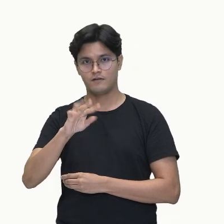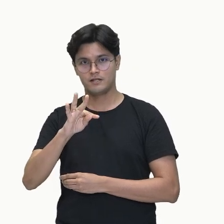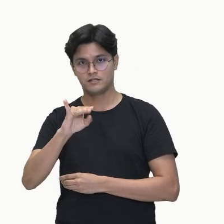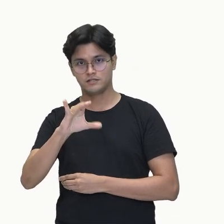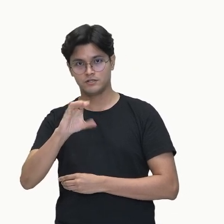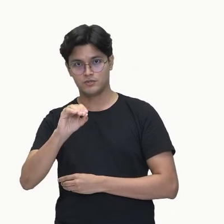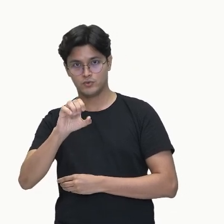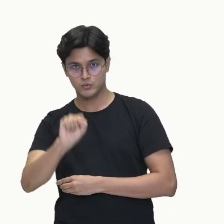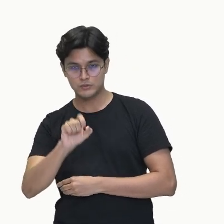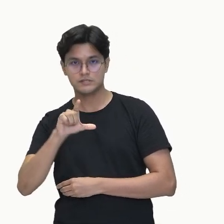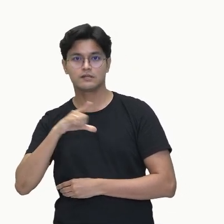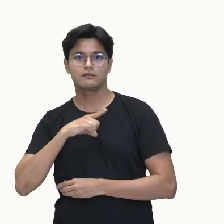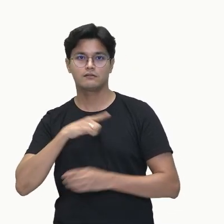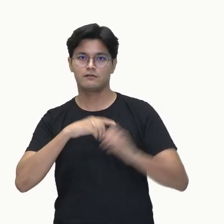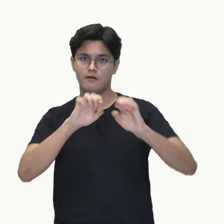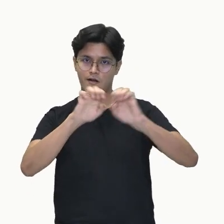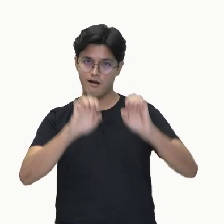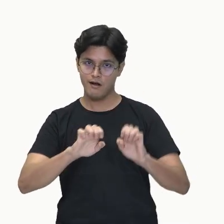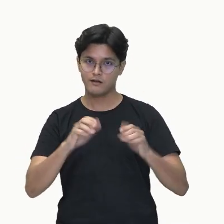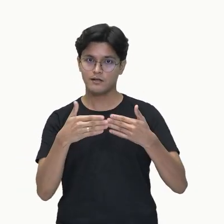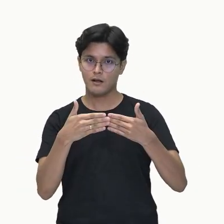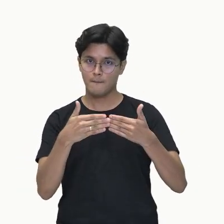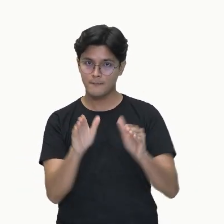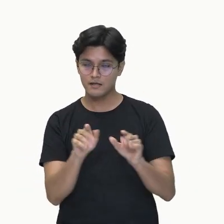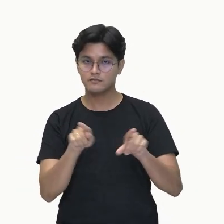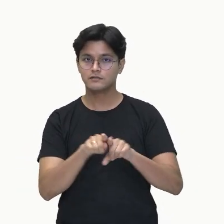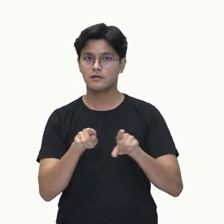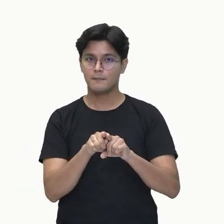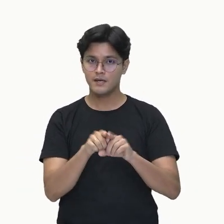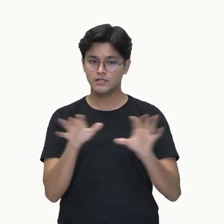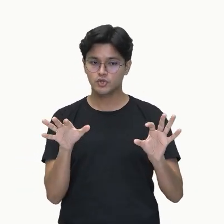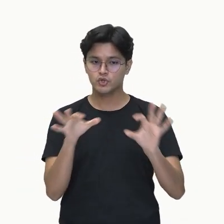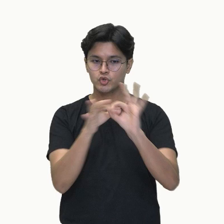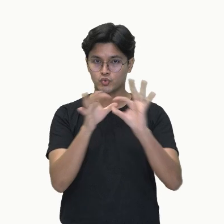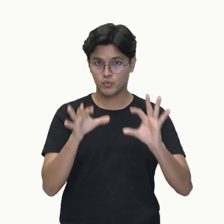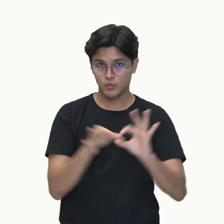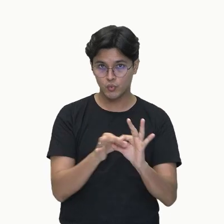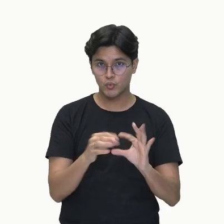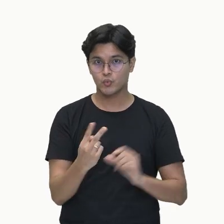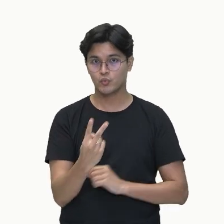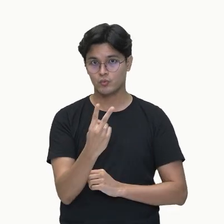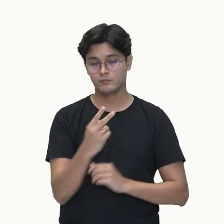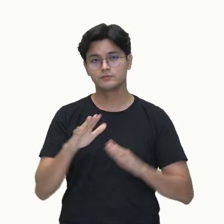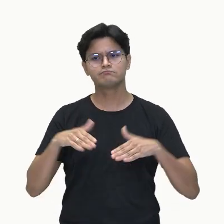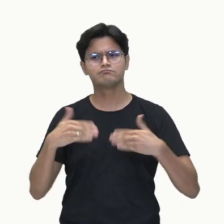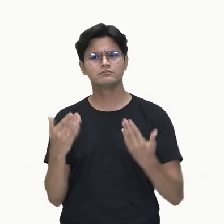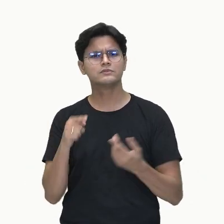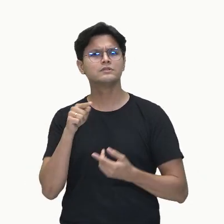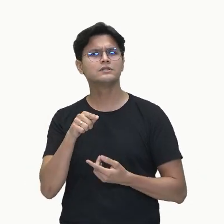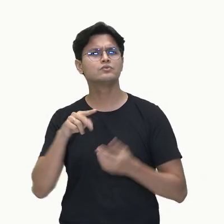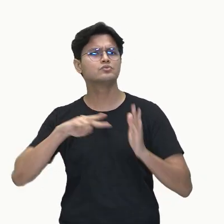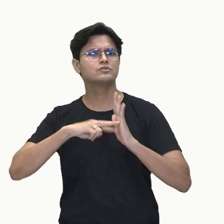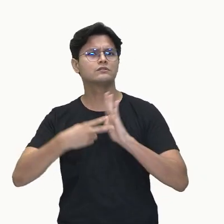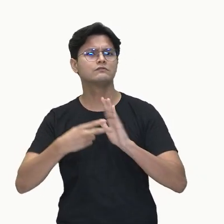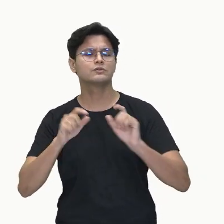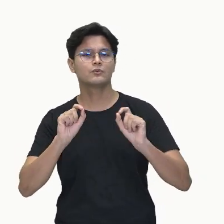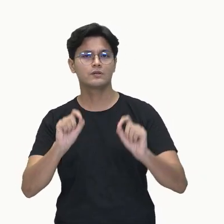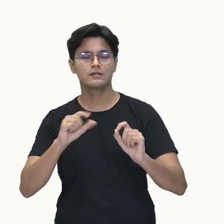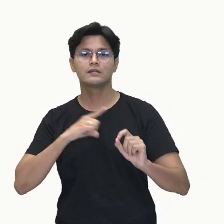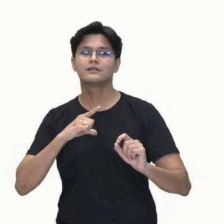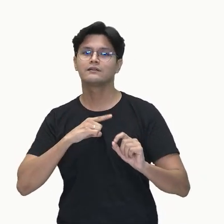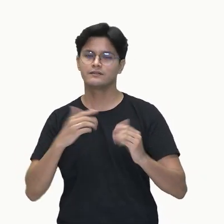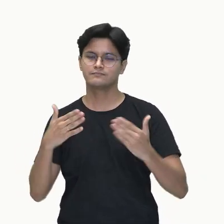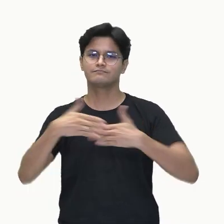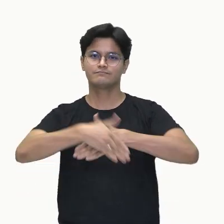de cadeia aberta, e tem ligação dupla, opa, eu já sei que está ocorrendo isomeria.